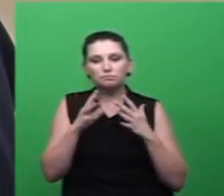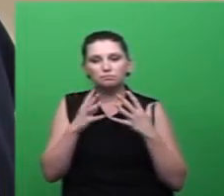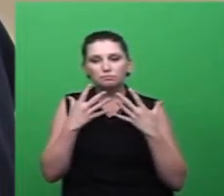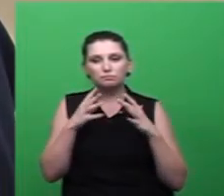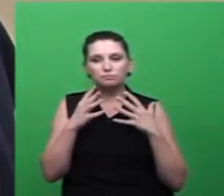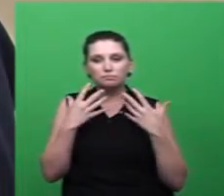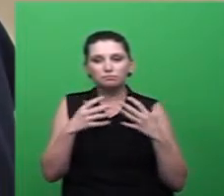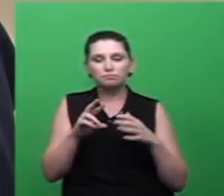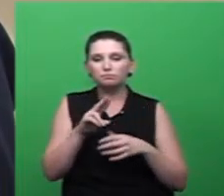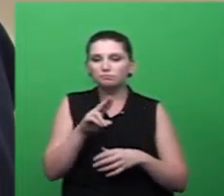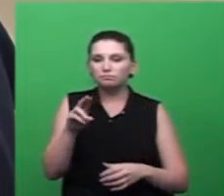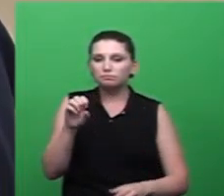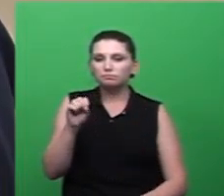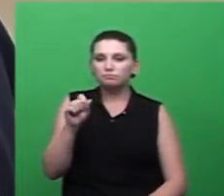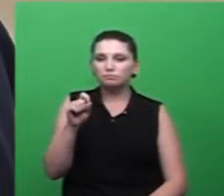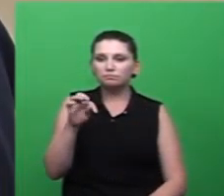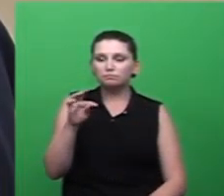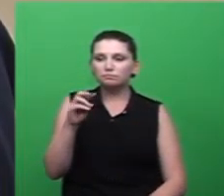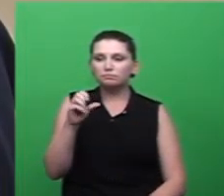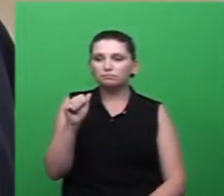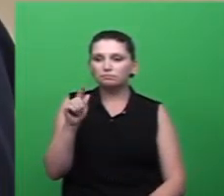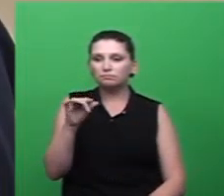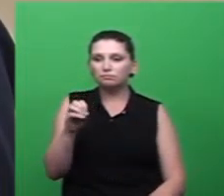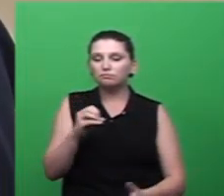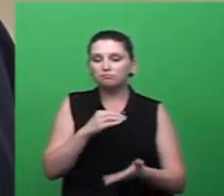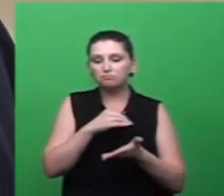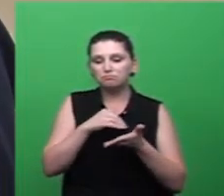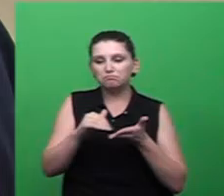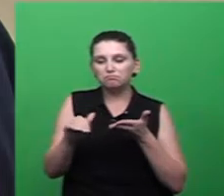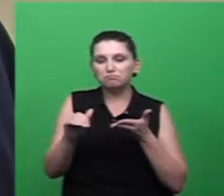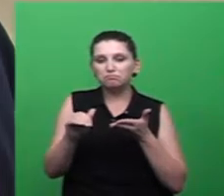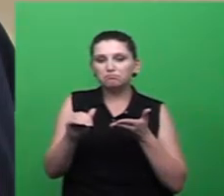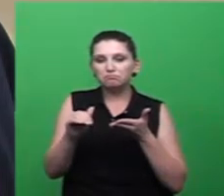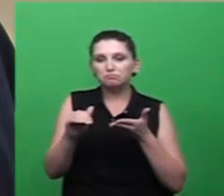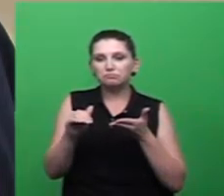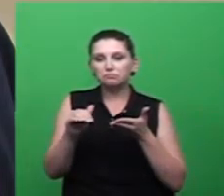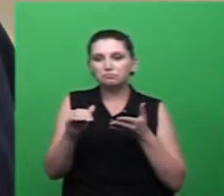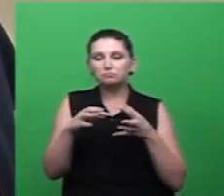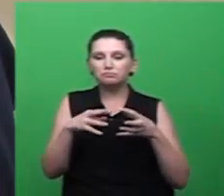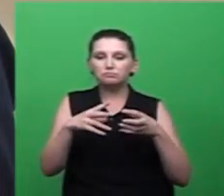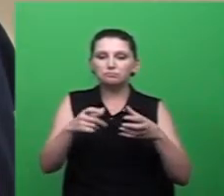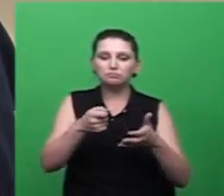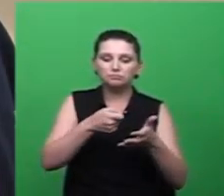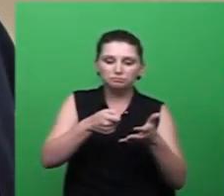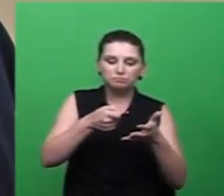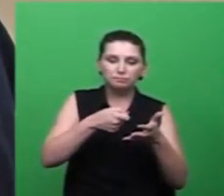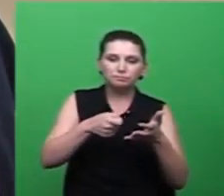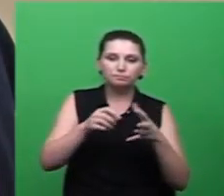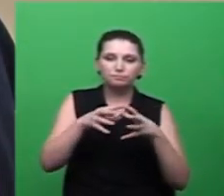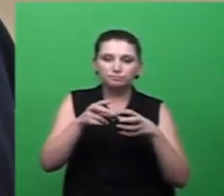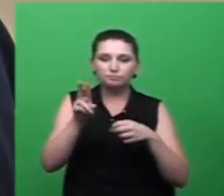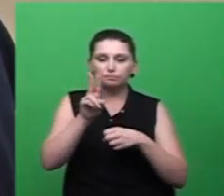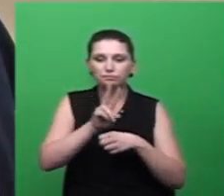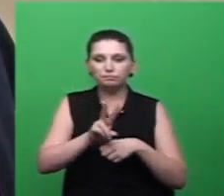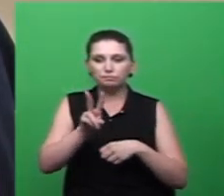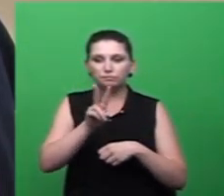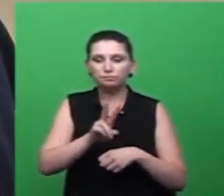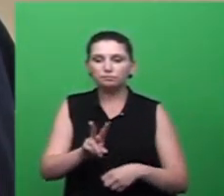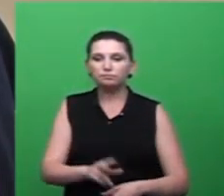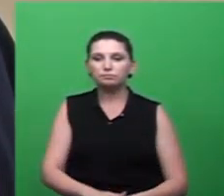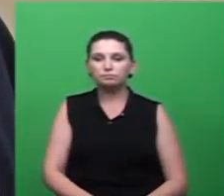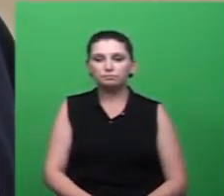Santiago Mendonça, enviando-lhe a cópia desta moção com nossos cumprimentos a todos.